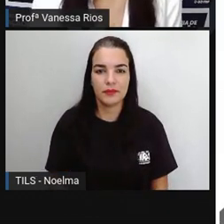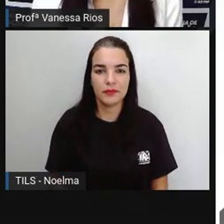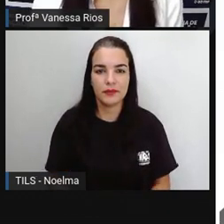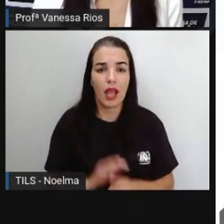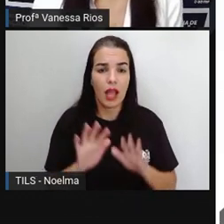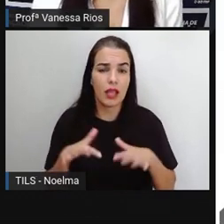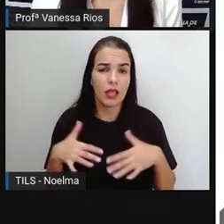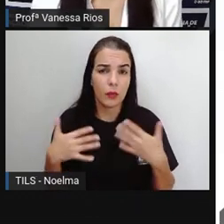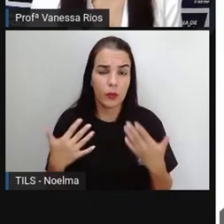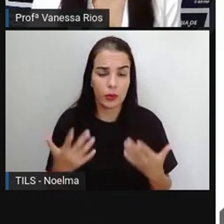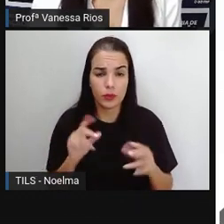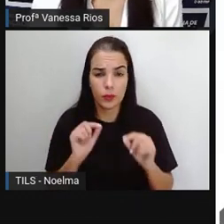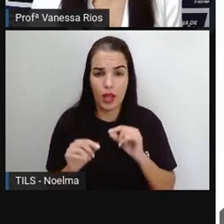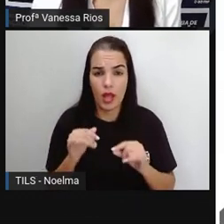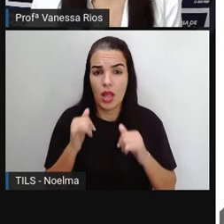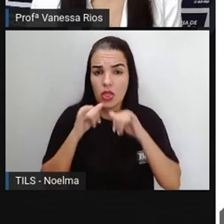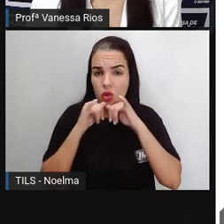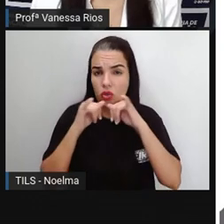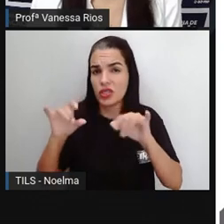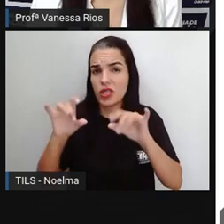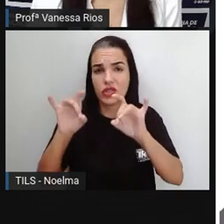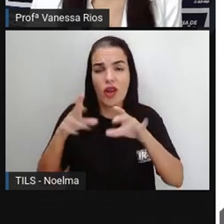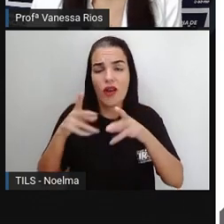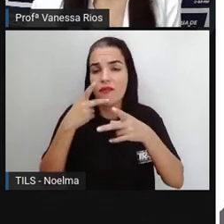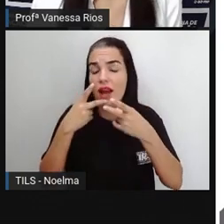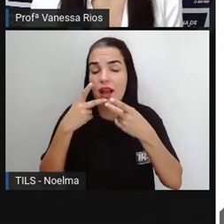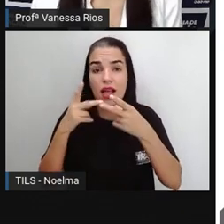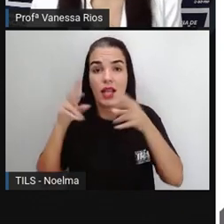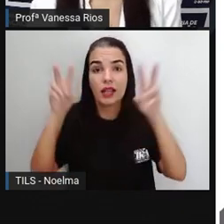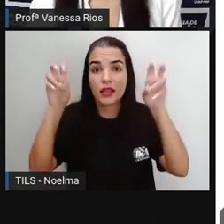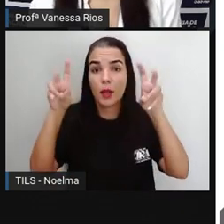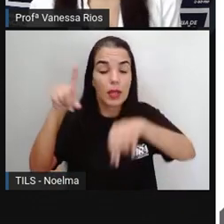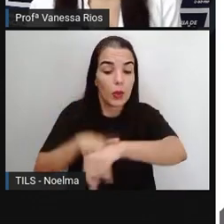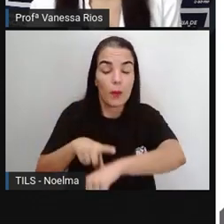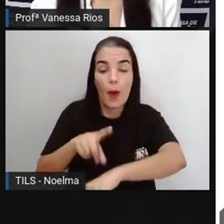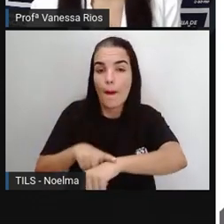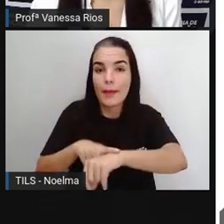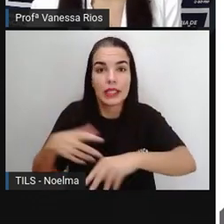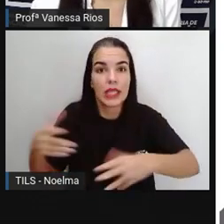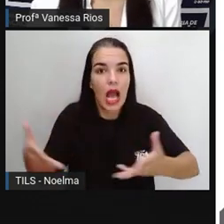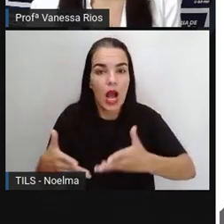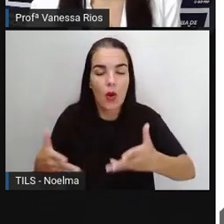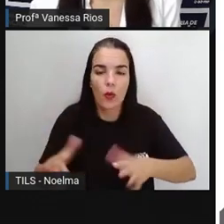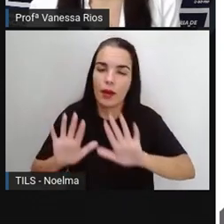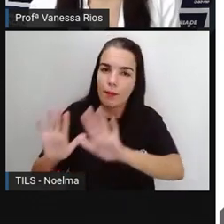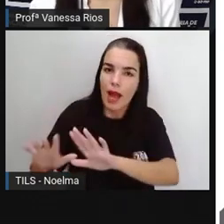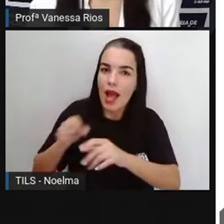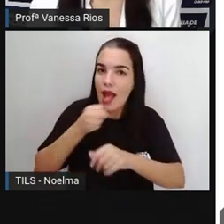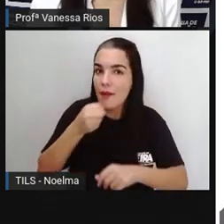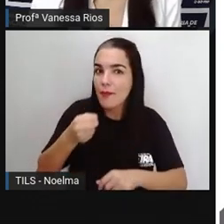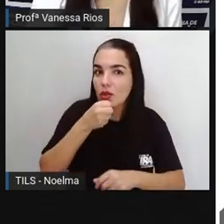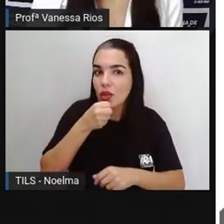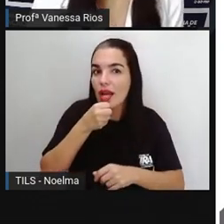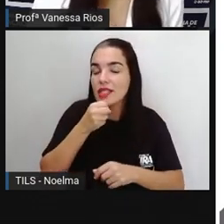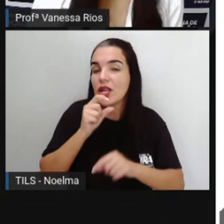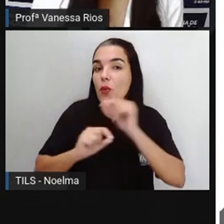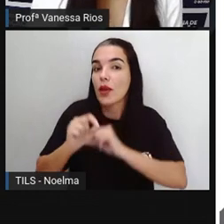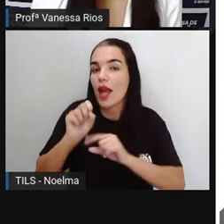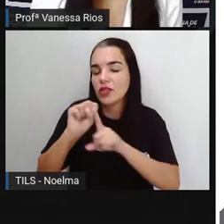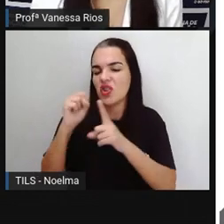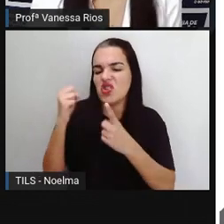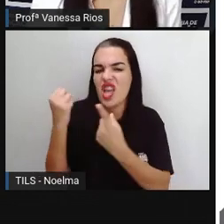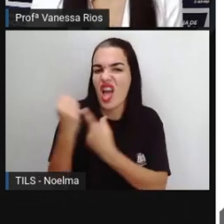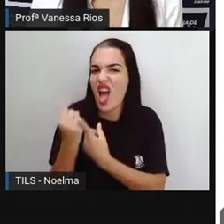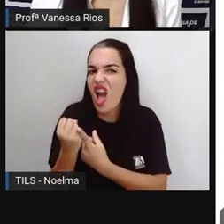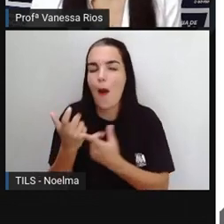Enquanto a notícia informa sobre temas do momento, a reportagem trata de um fenômeno social ou político,